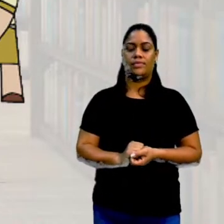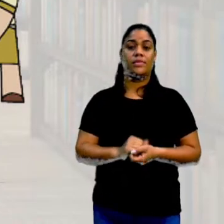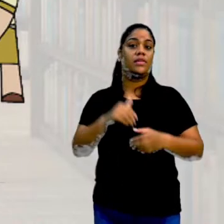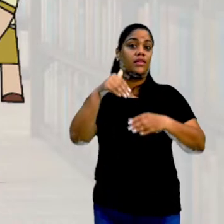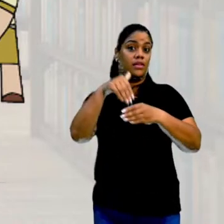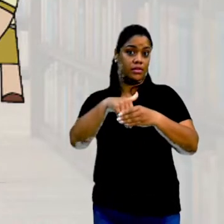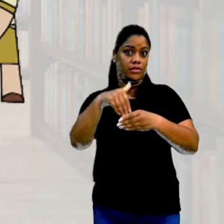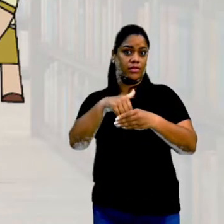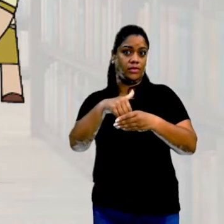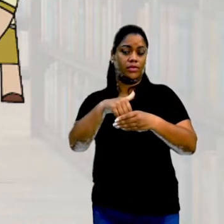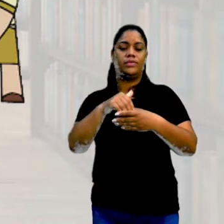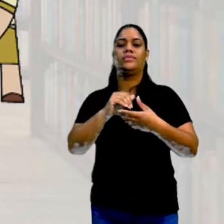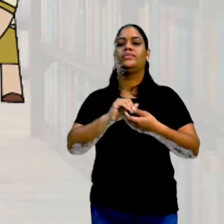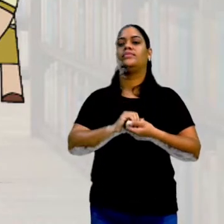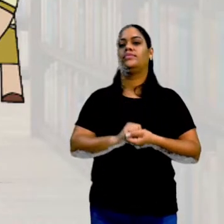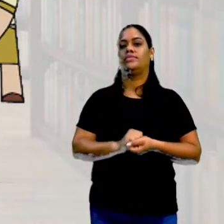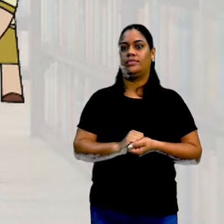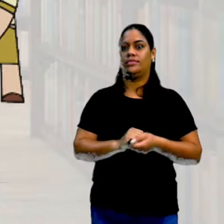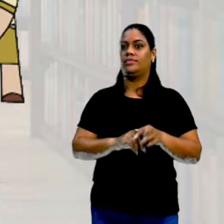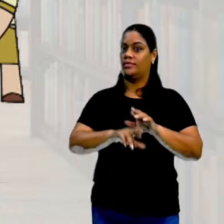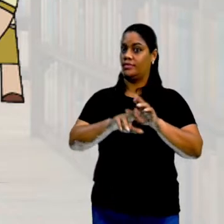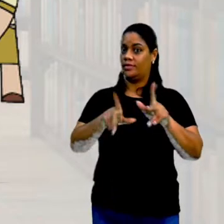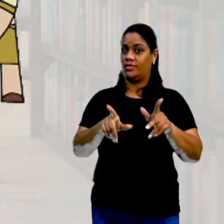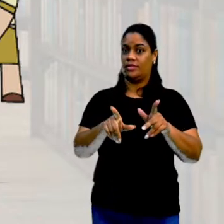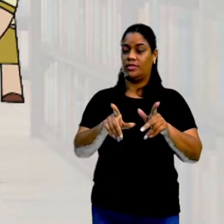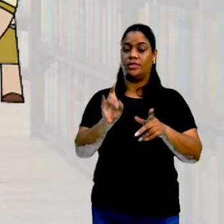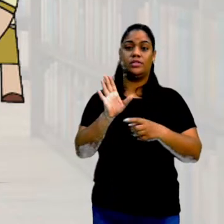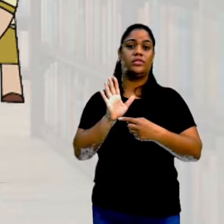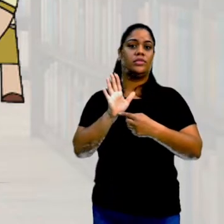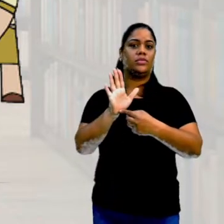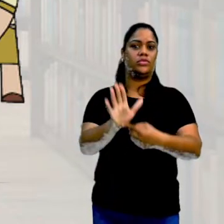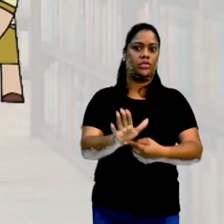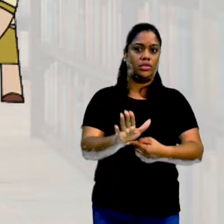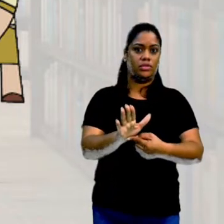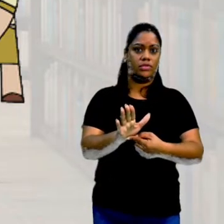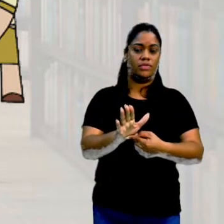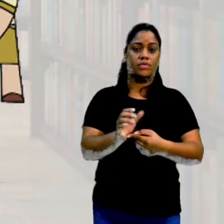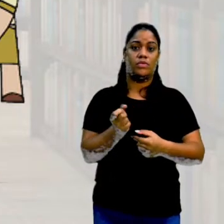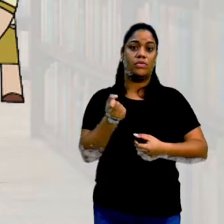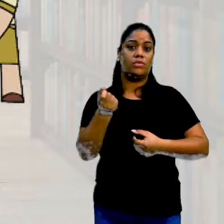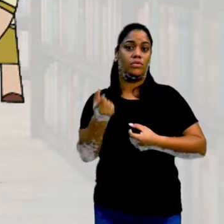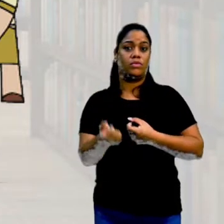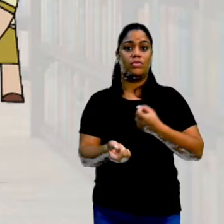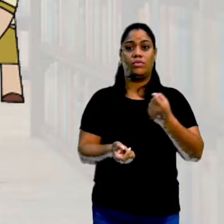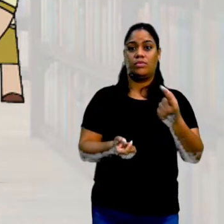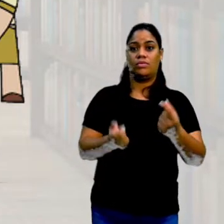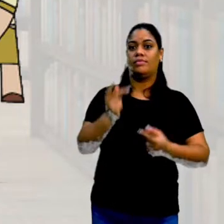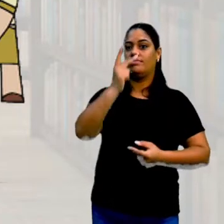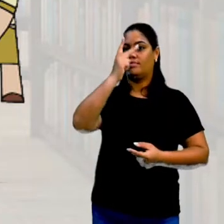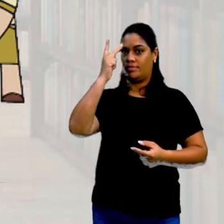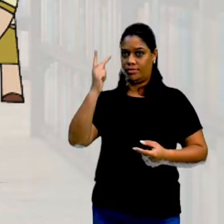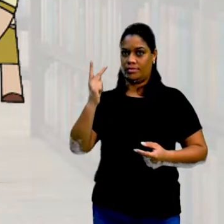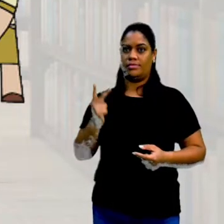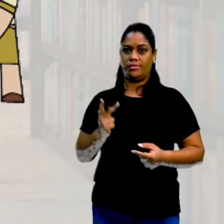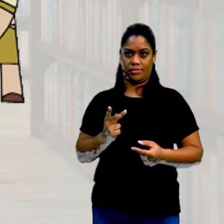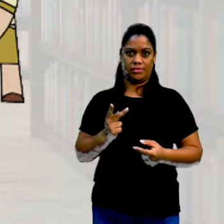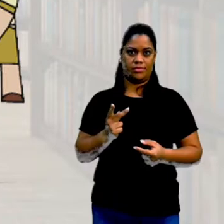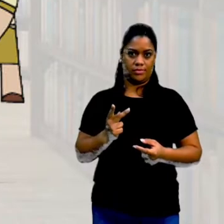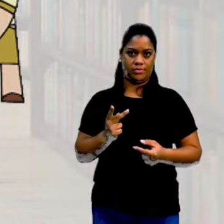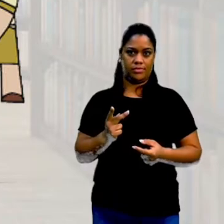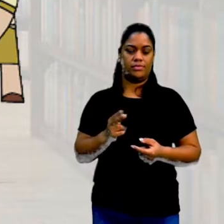de votos, é uma pesquisa amostral, porque a gente só vai coletar algumas informações. Na